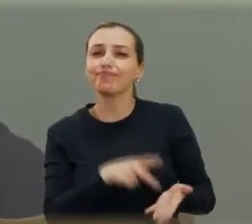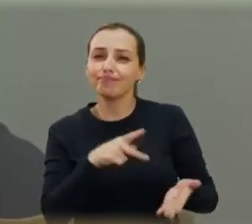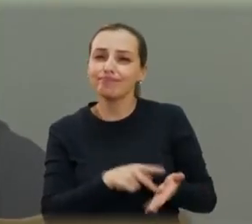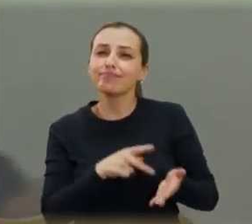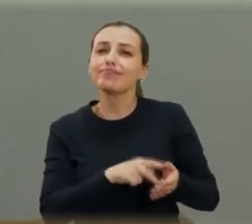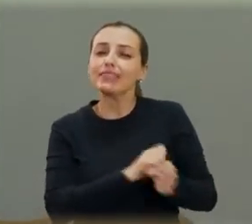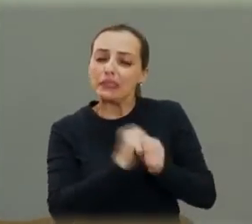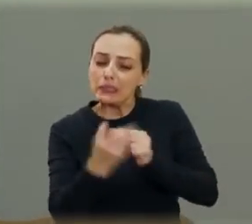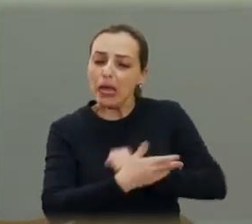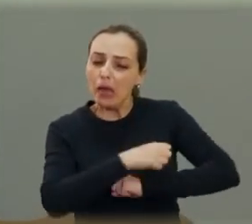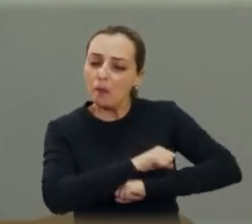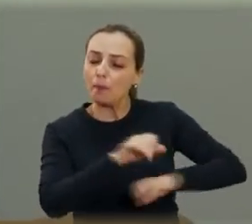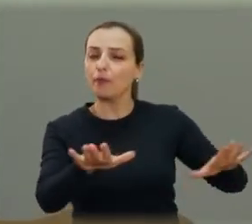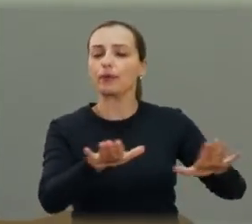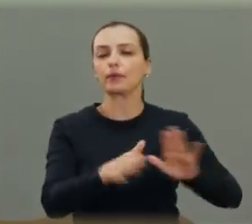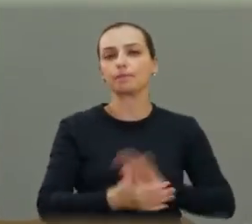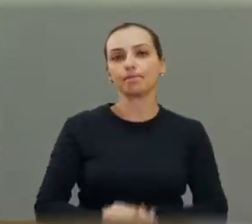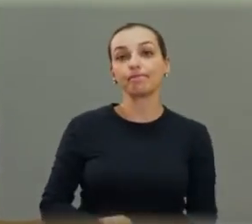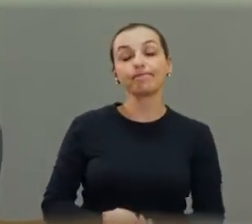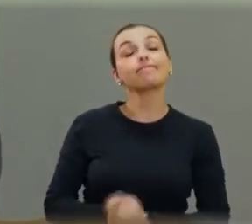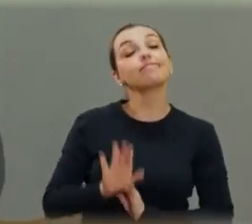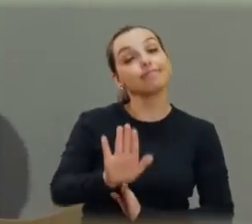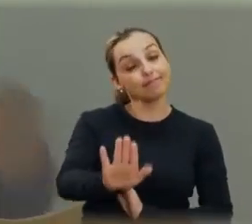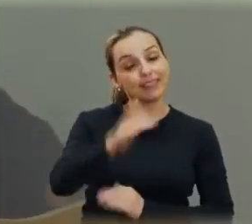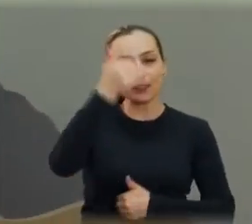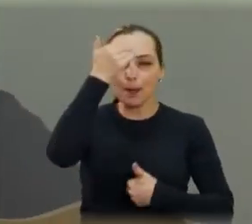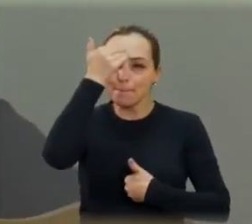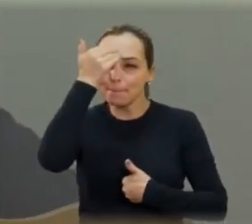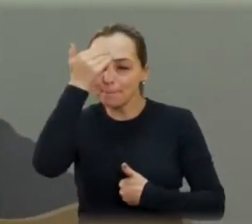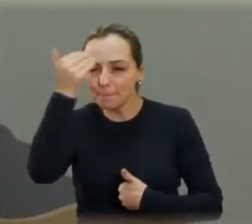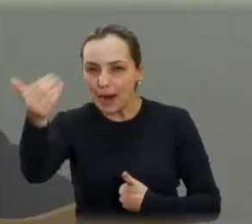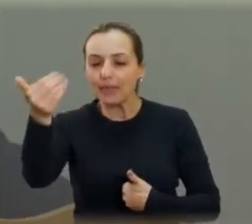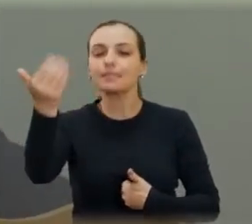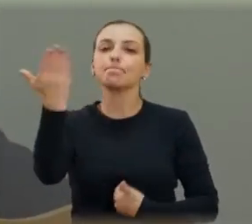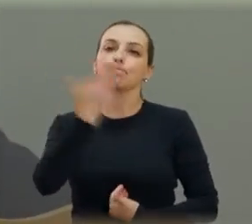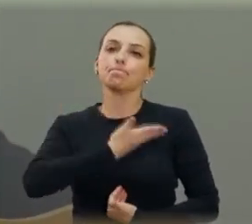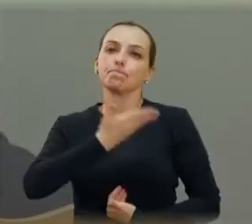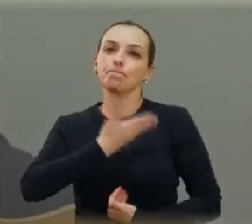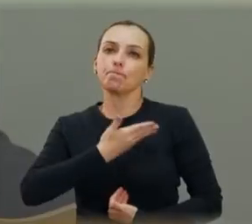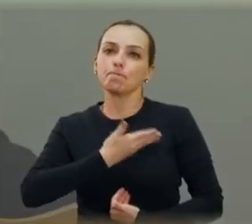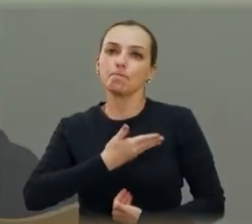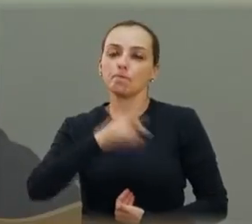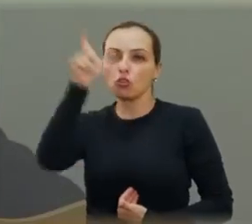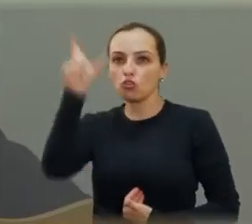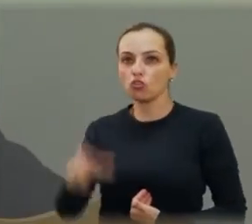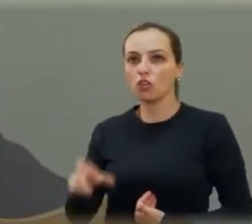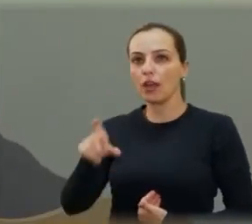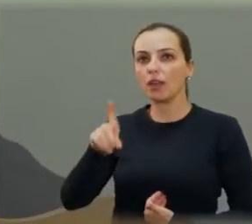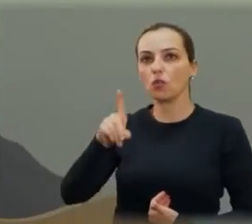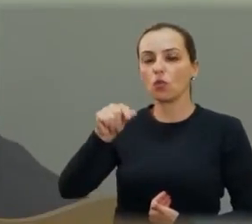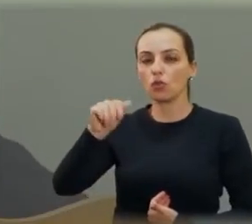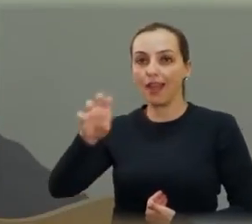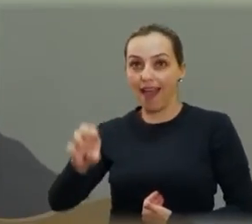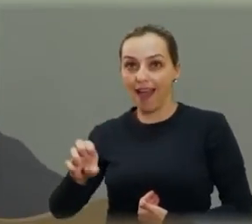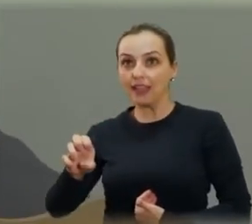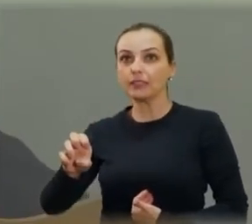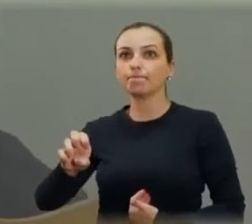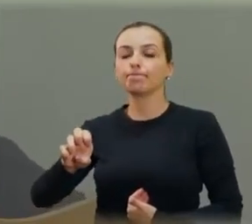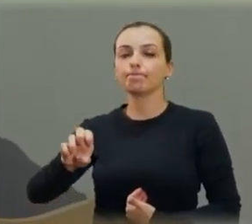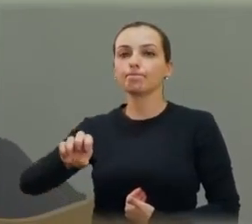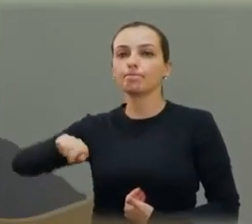pandemia. Bom, mas eu quero aqui agradecer ao nosso amigo, Don Zé de Simeone, superintendente do DAE.